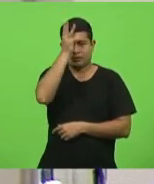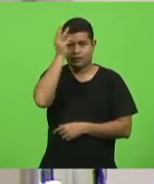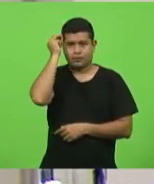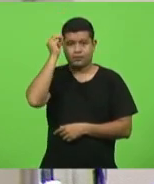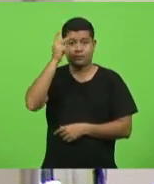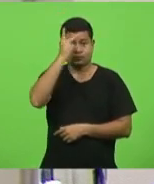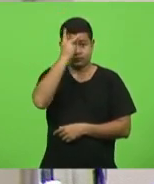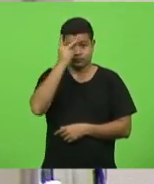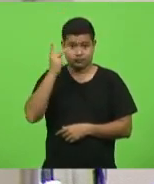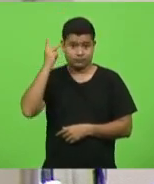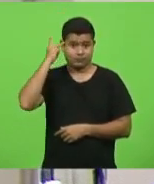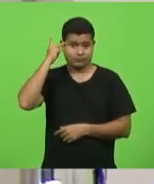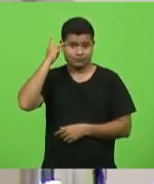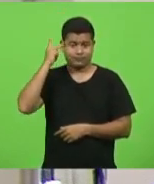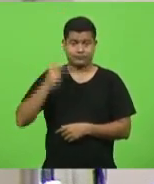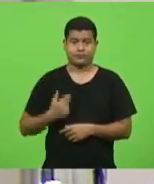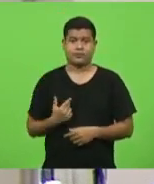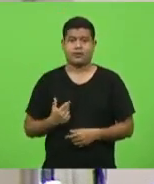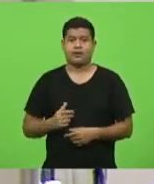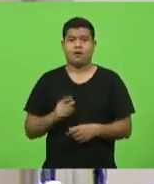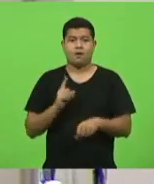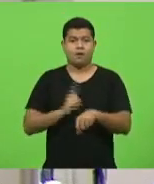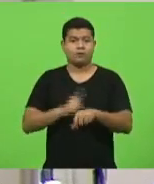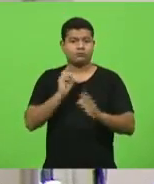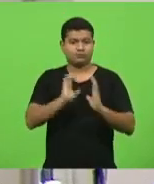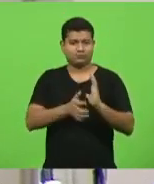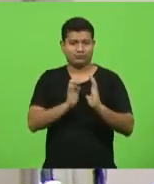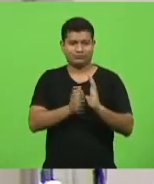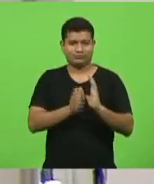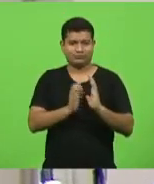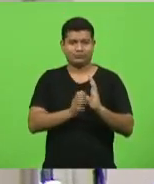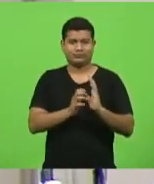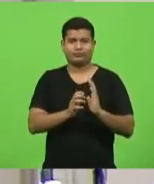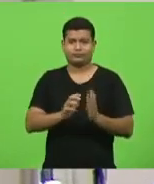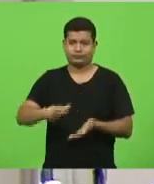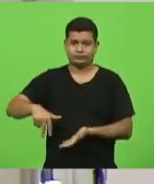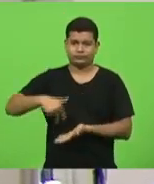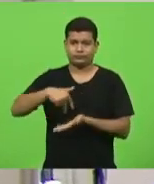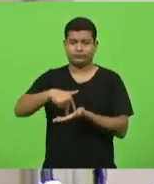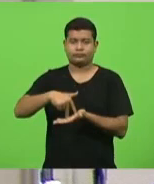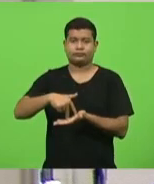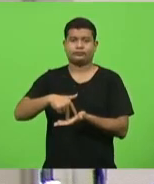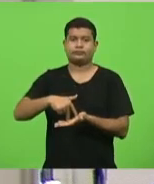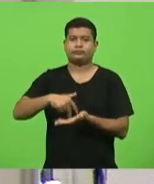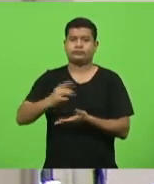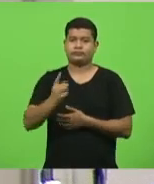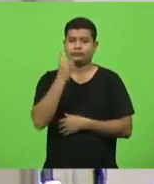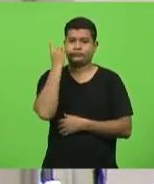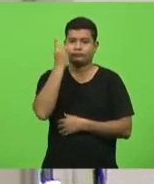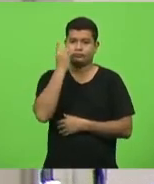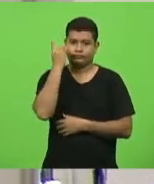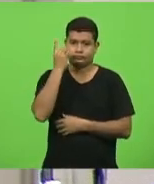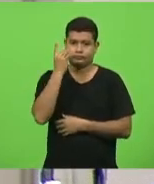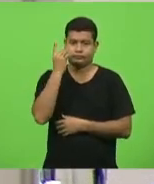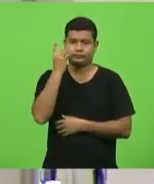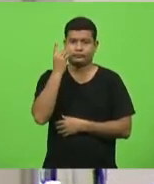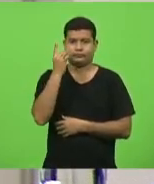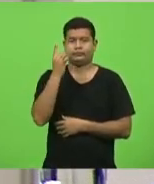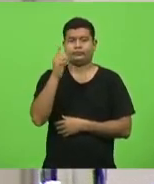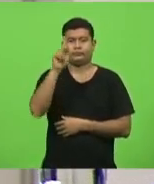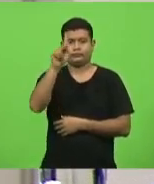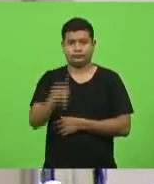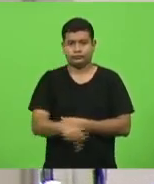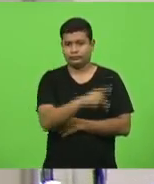Paulinha. Grande expediente, neste horário destinado aos partidos políticos, fizeram uso da palavra aos senhores deputados. Padre